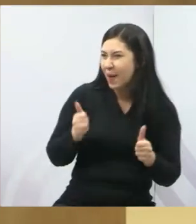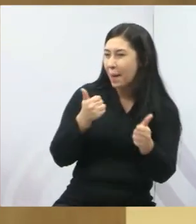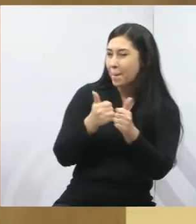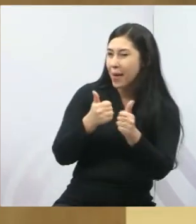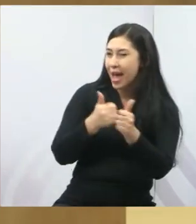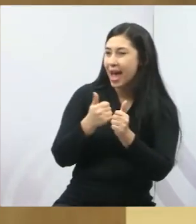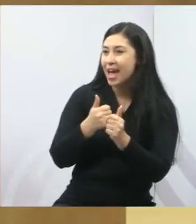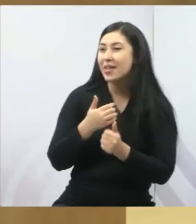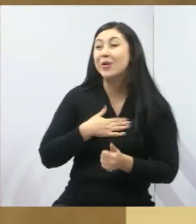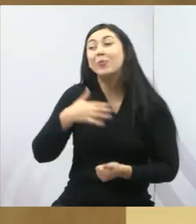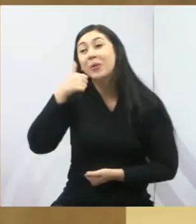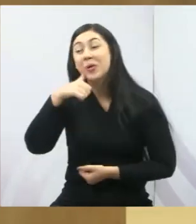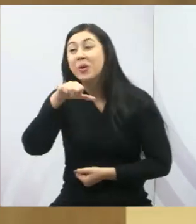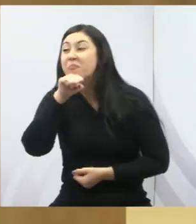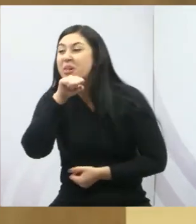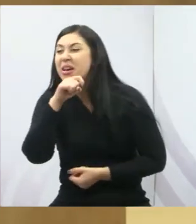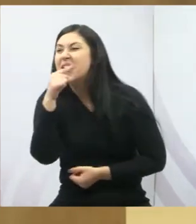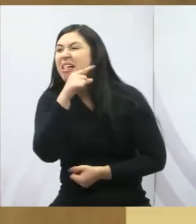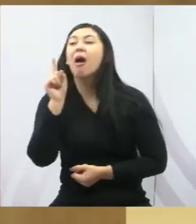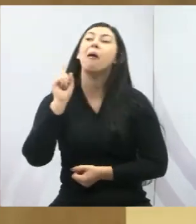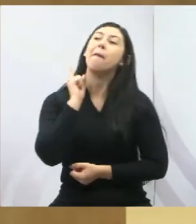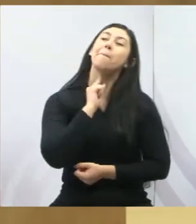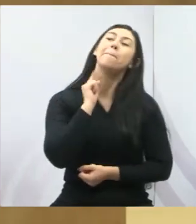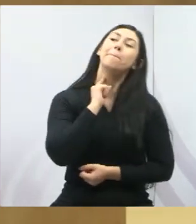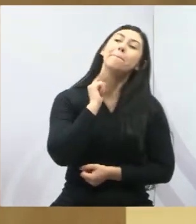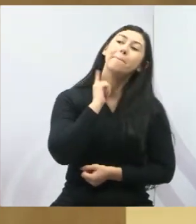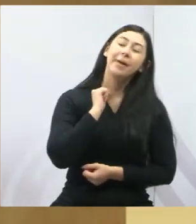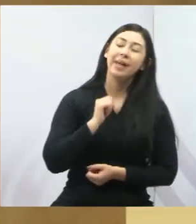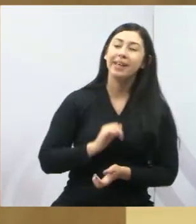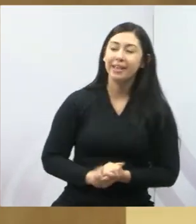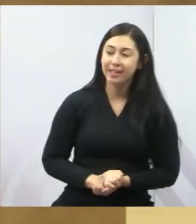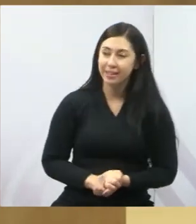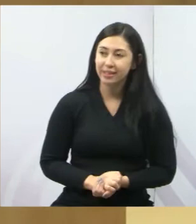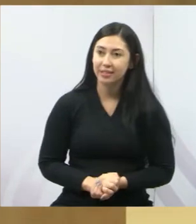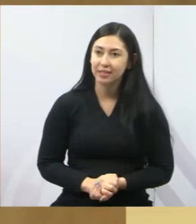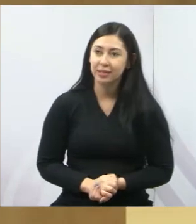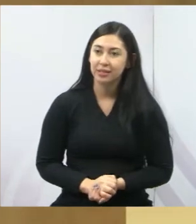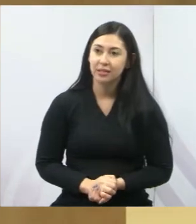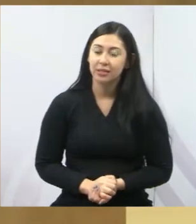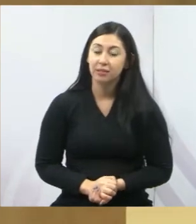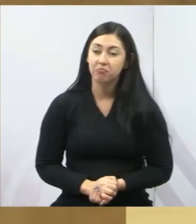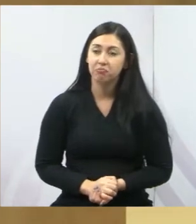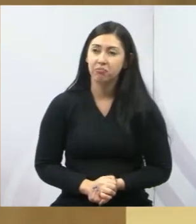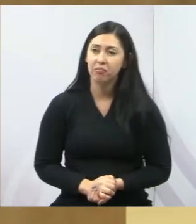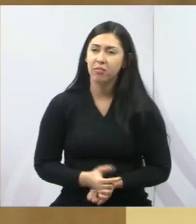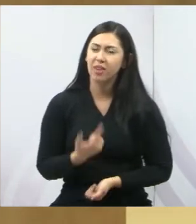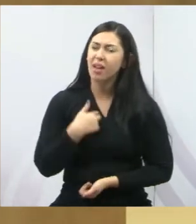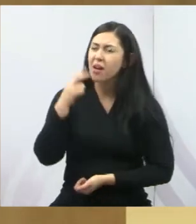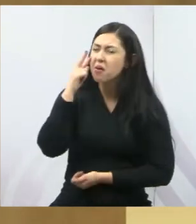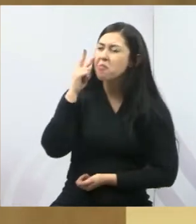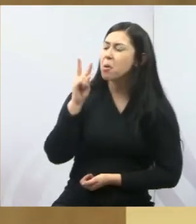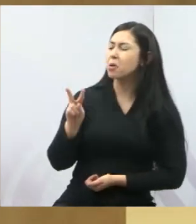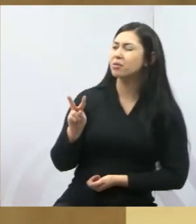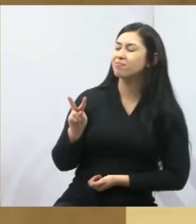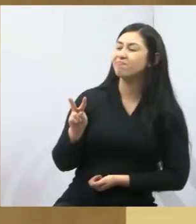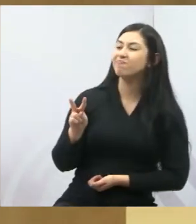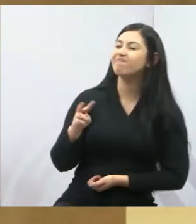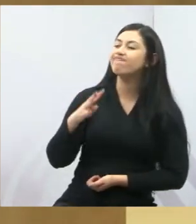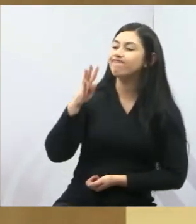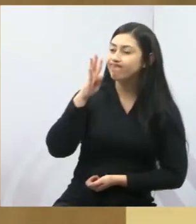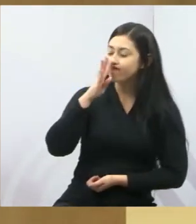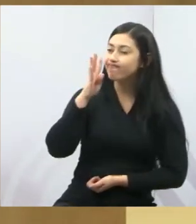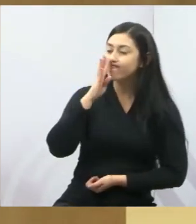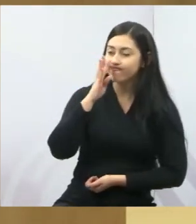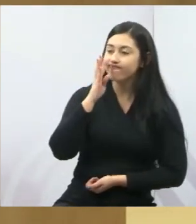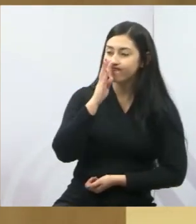lá no sul de Minas, não isso? Em Barra Grande, próximo de Cristina. E eu me inspirava no senhor, quando eu estava fora